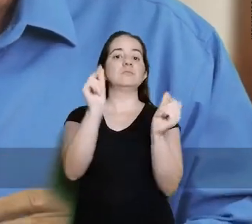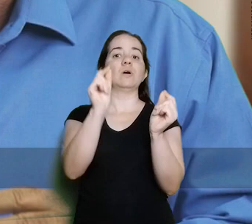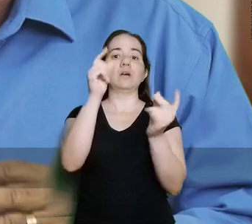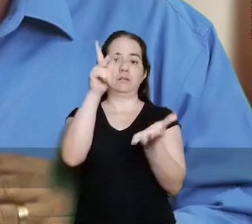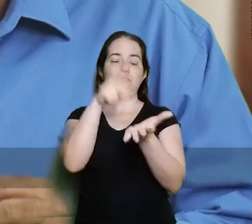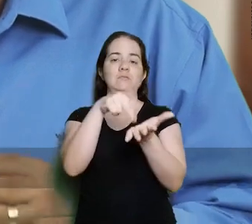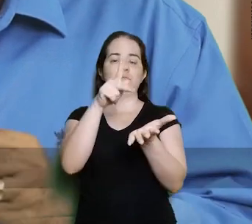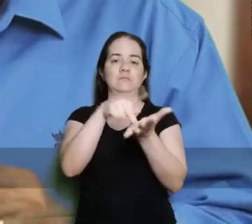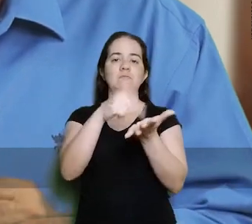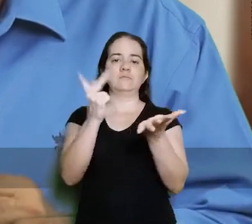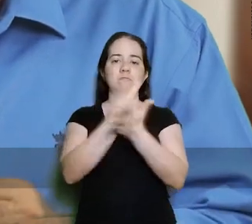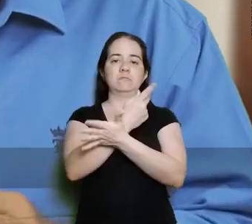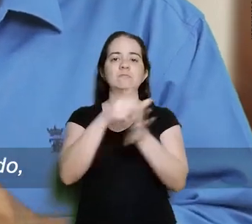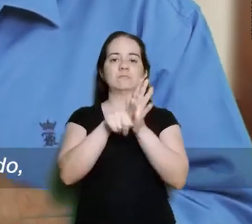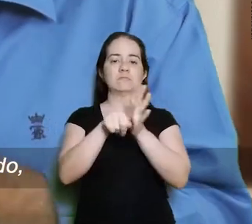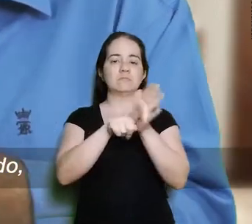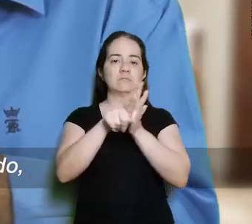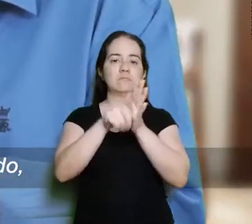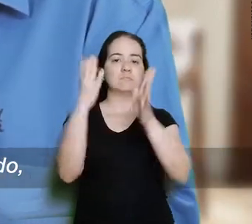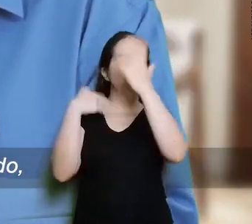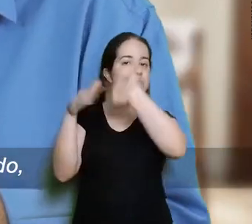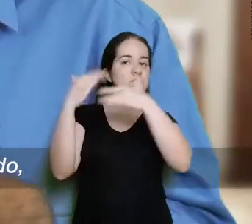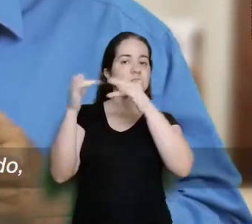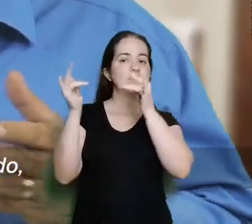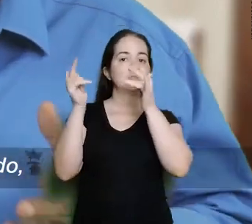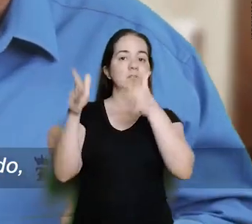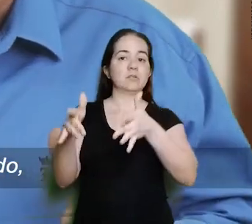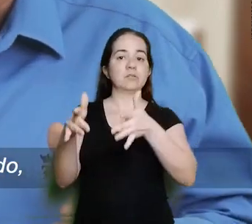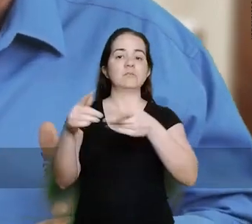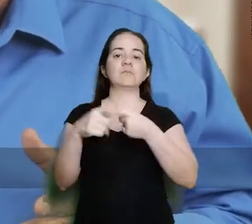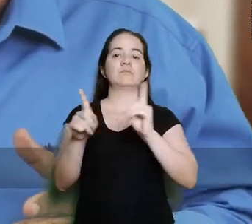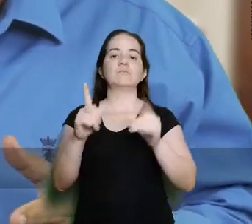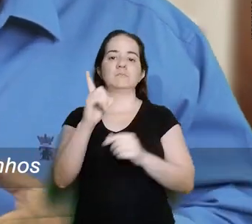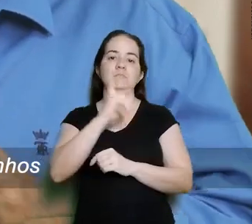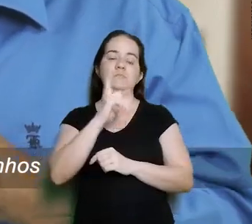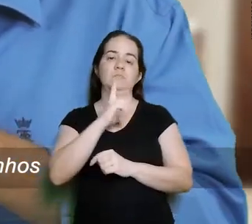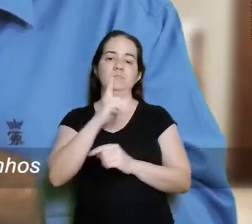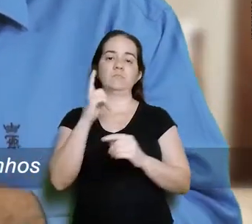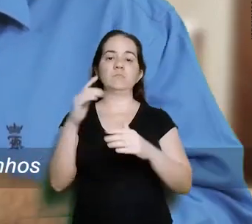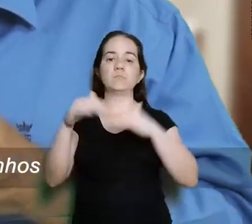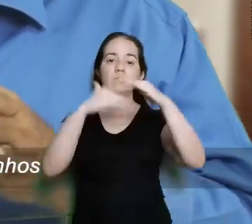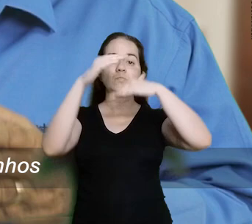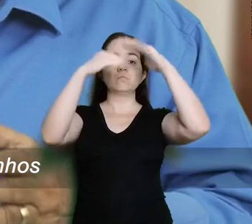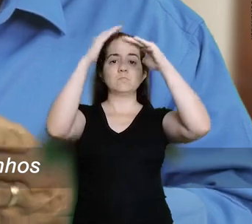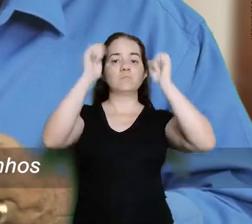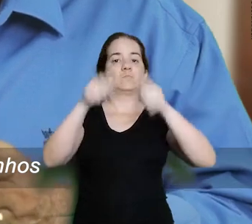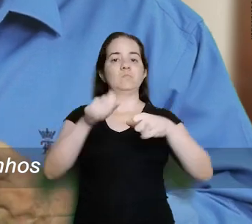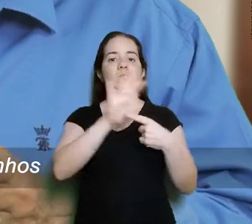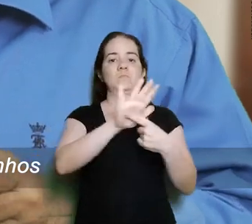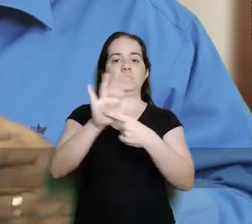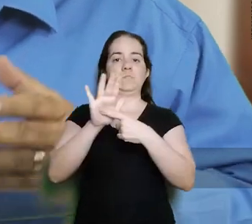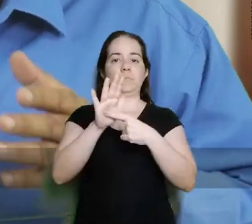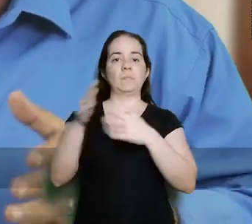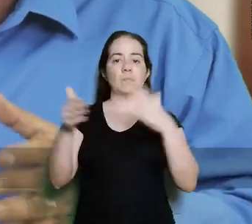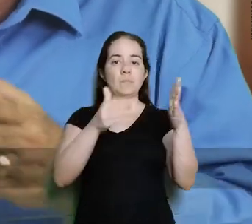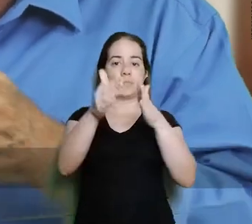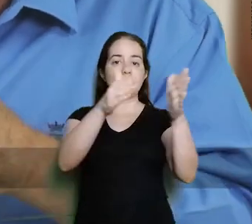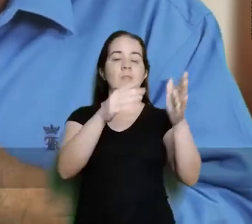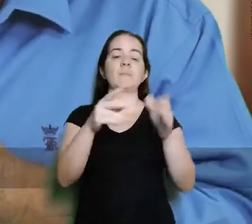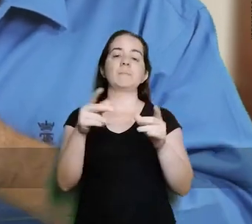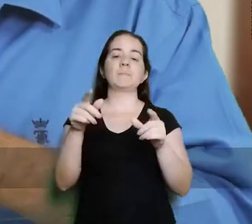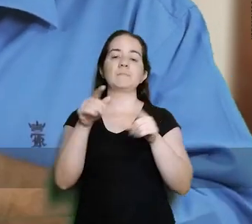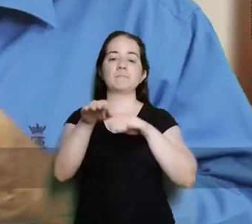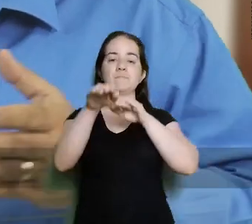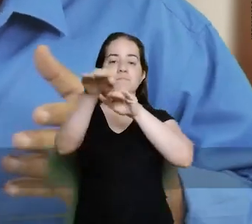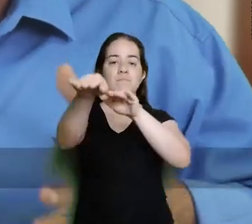lua. É um estudo sério, que foi deixado de lado no passado. Mas que aponta para um dos caminhos que vão melhorar